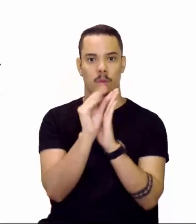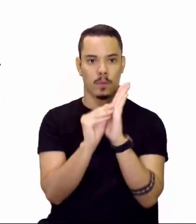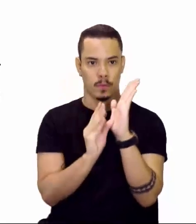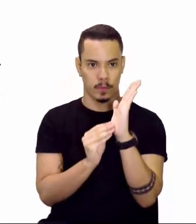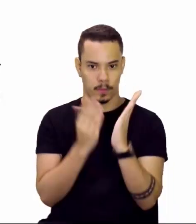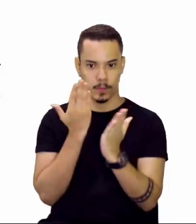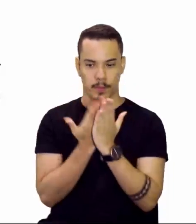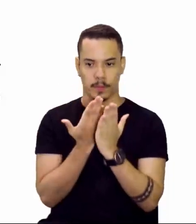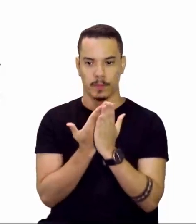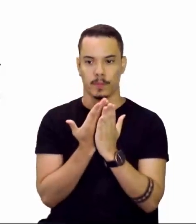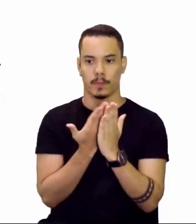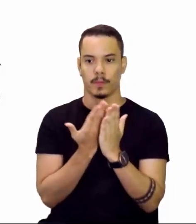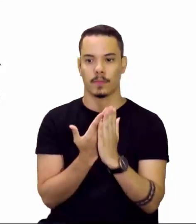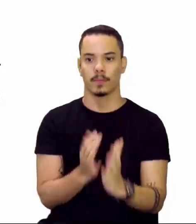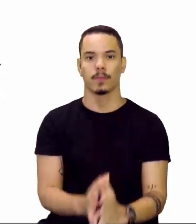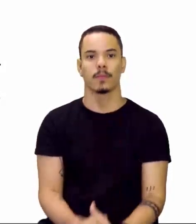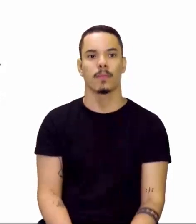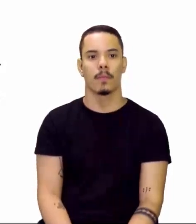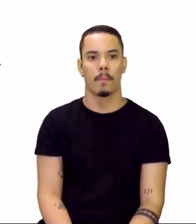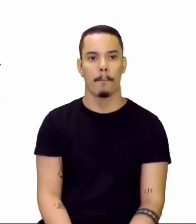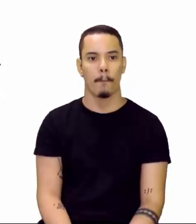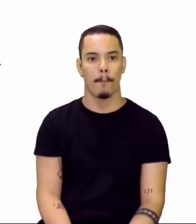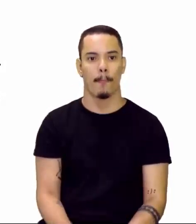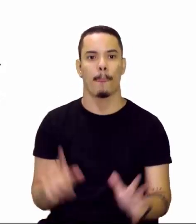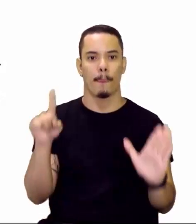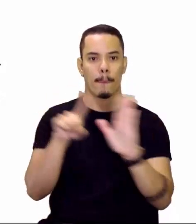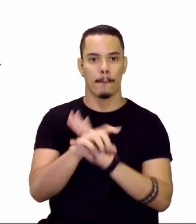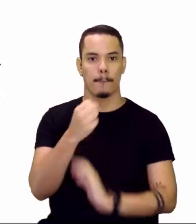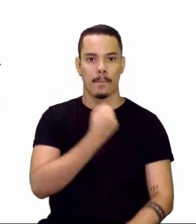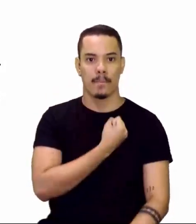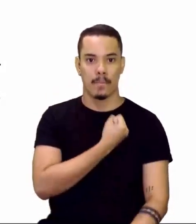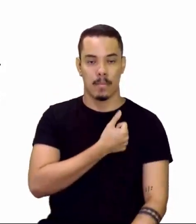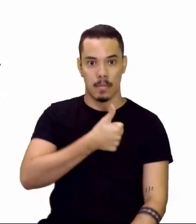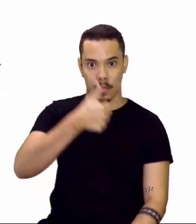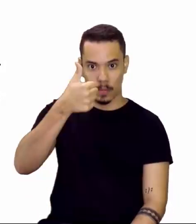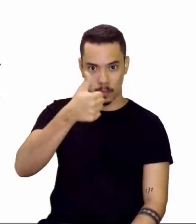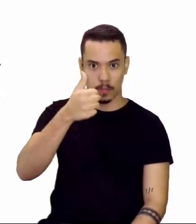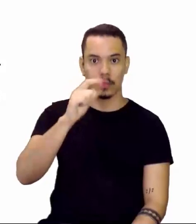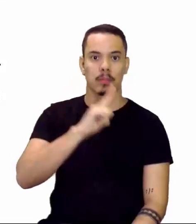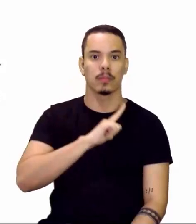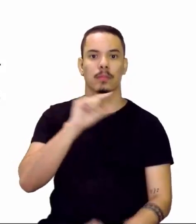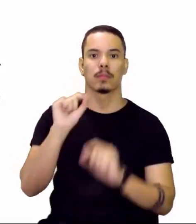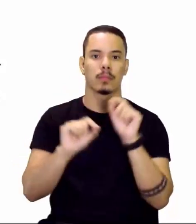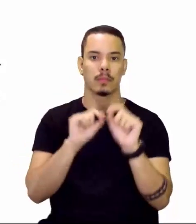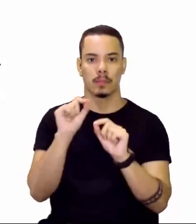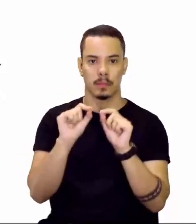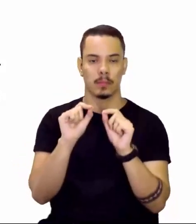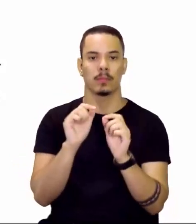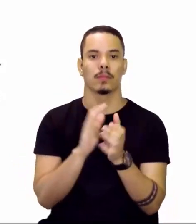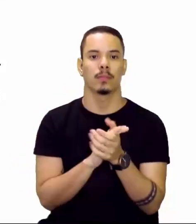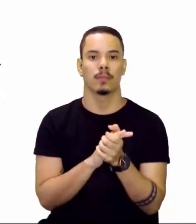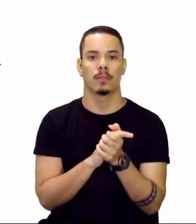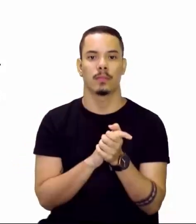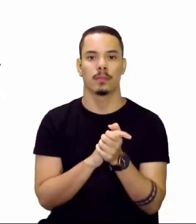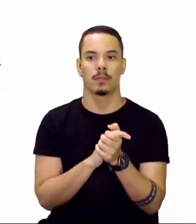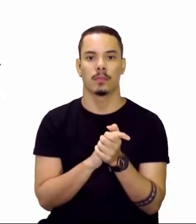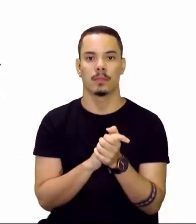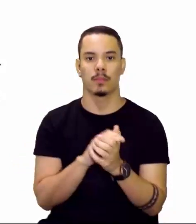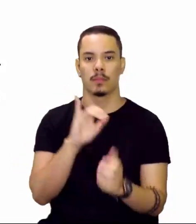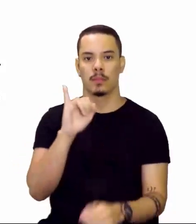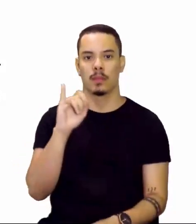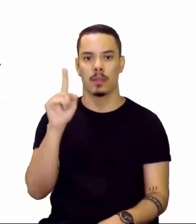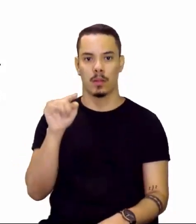da aula, tá, galerinha? Na questão número 1, olha só, nós temos dois íons aqui, ó. Os